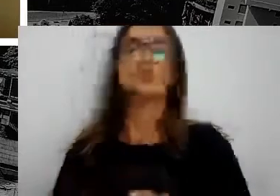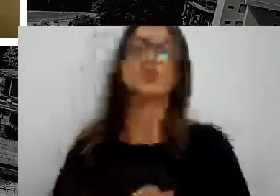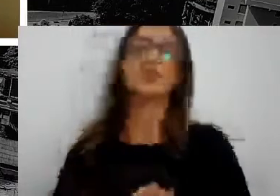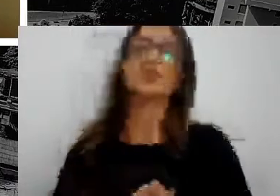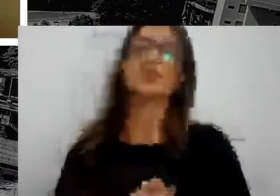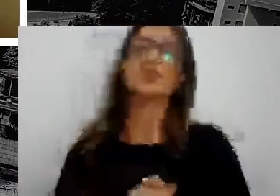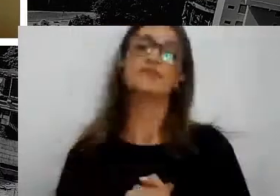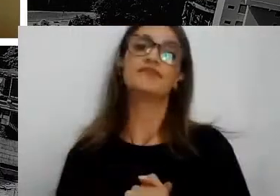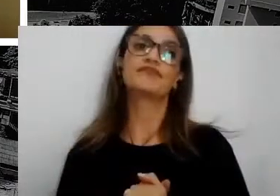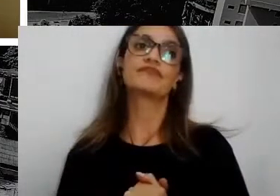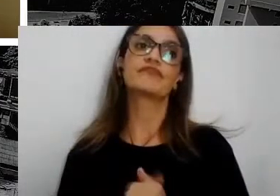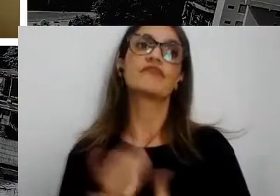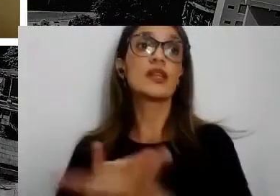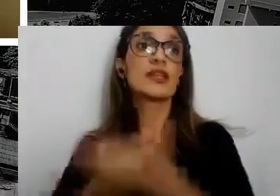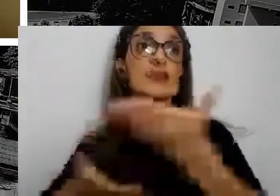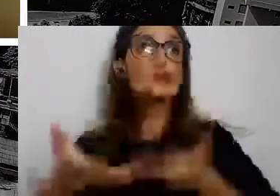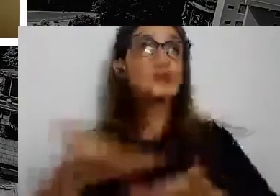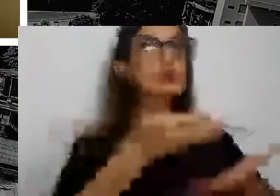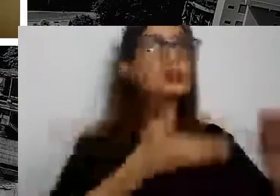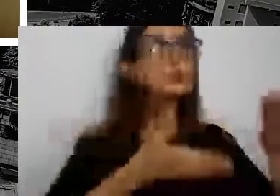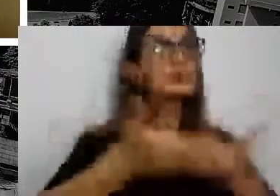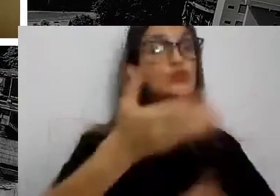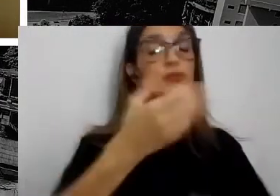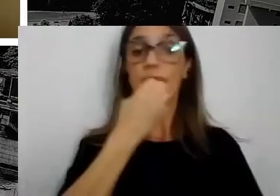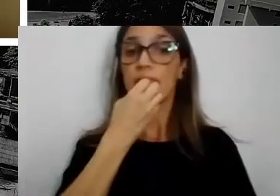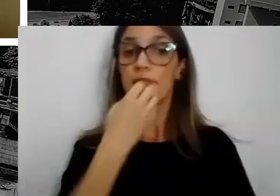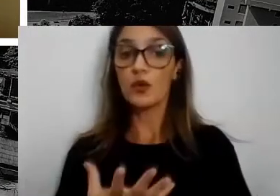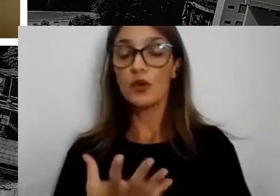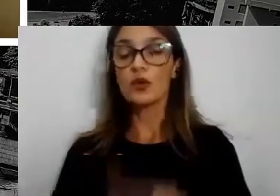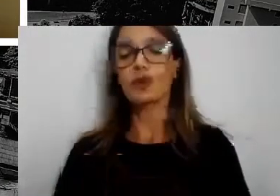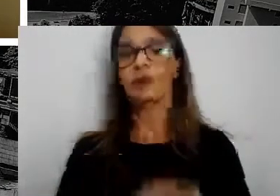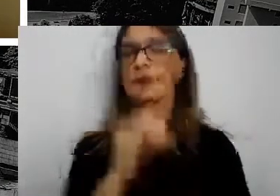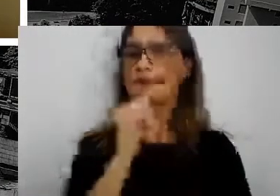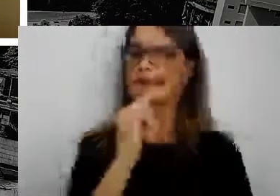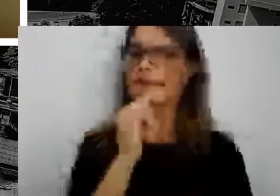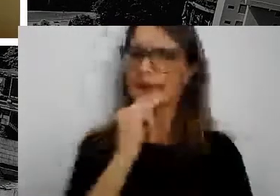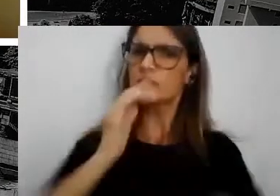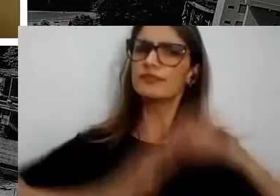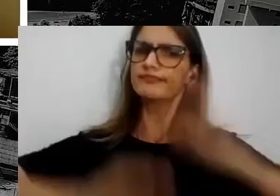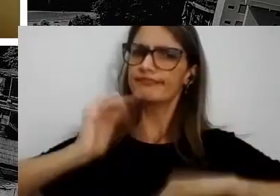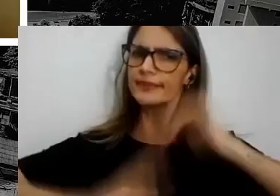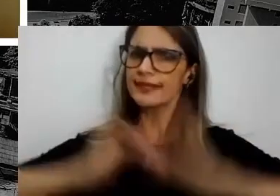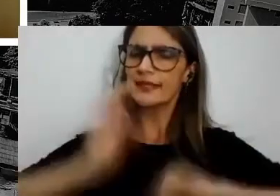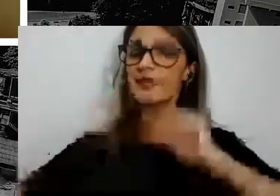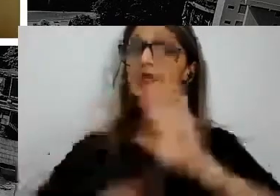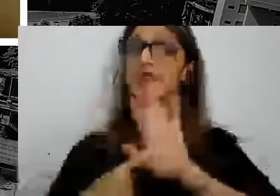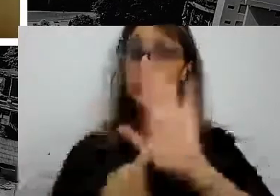e também é isso, é a gente veja esses exemplos práticos que foram apontados aqui.